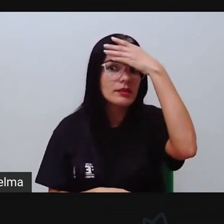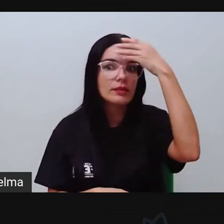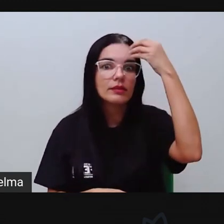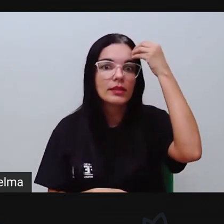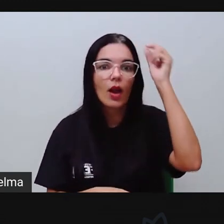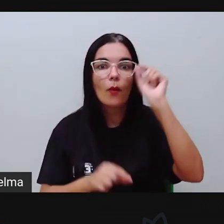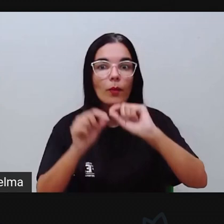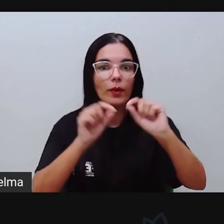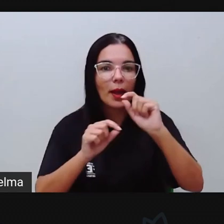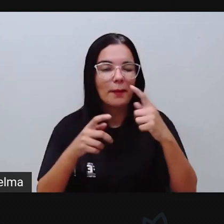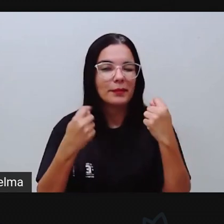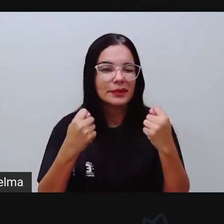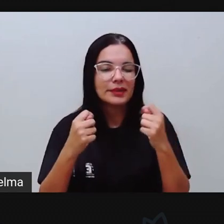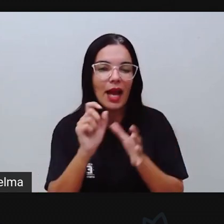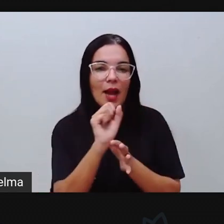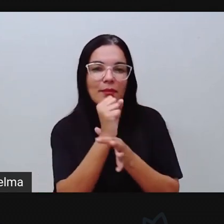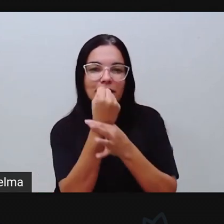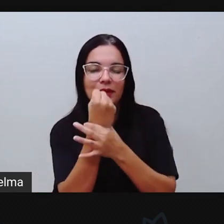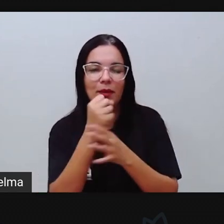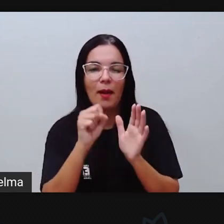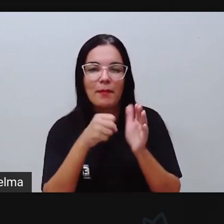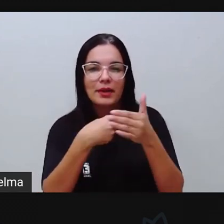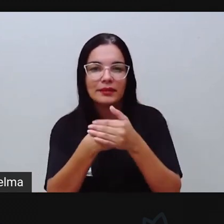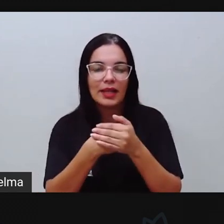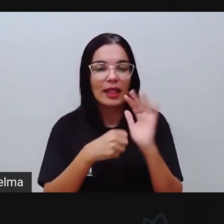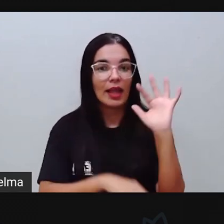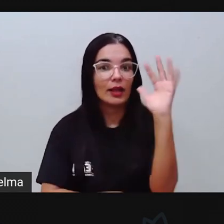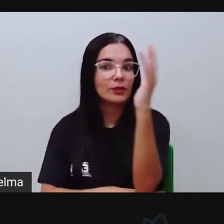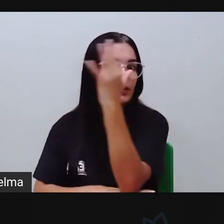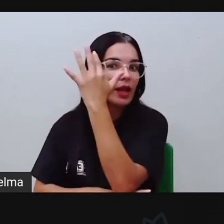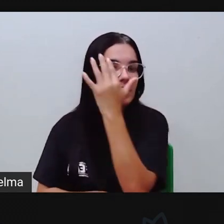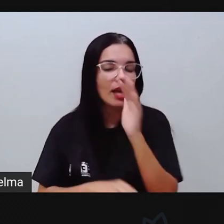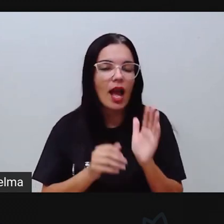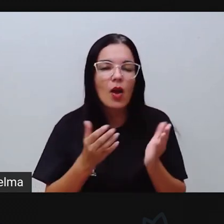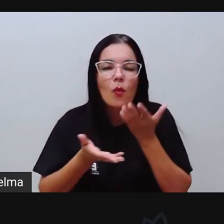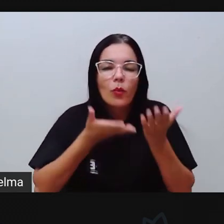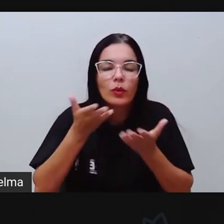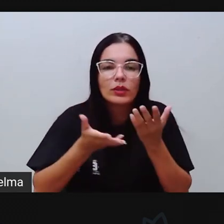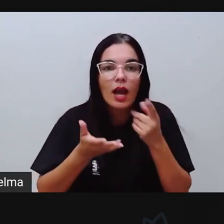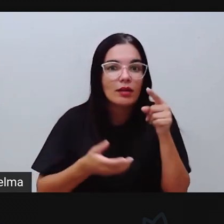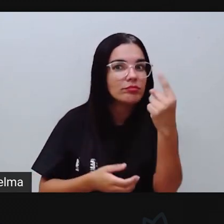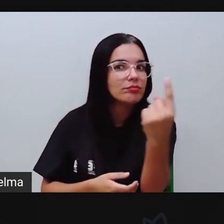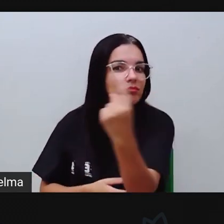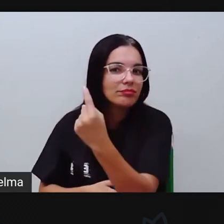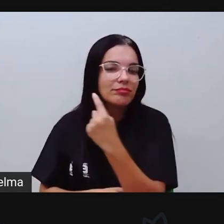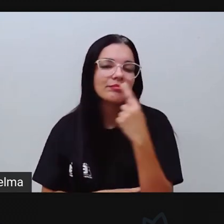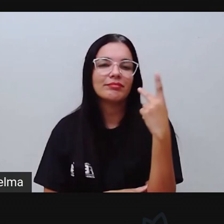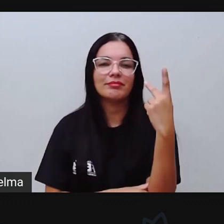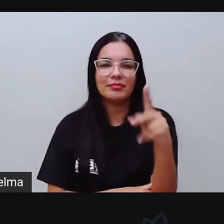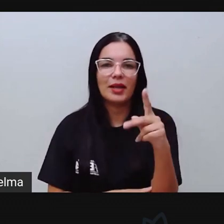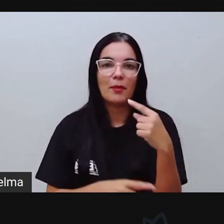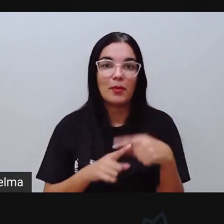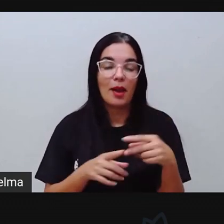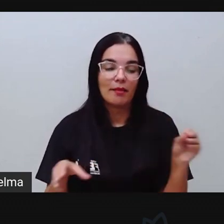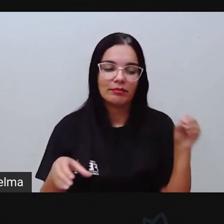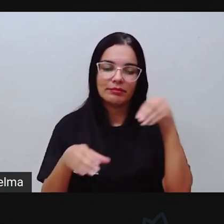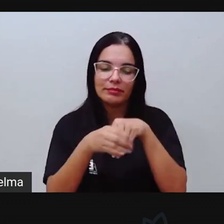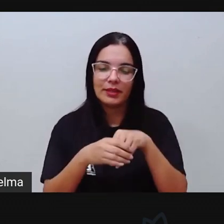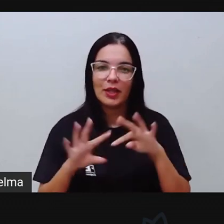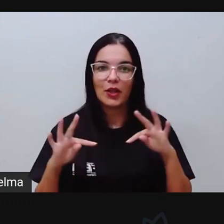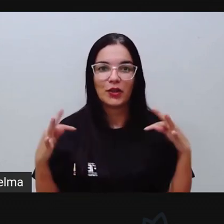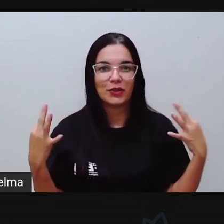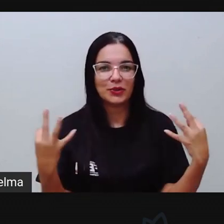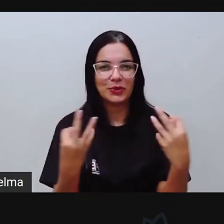preservar a natureza é preservar a si mesmo pois nós somos partes dela certo? E essa